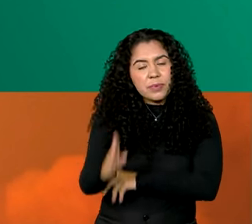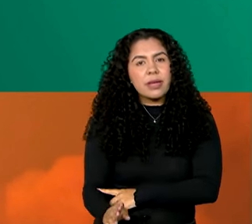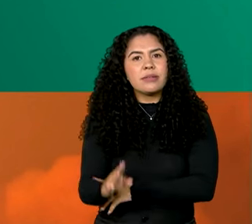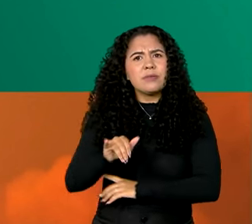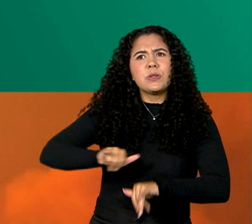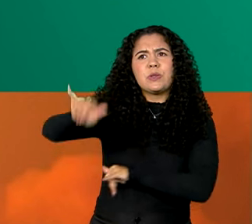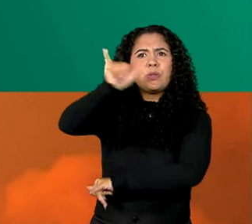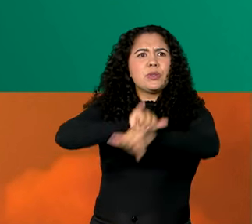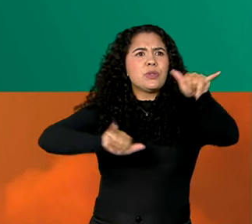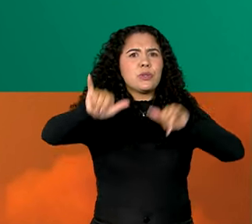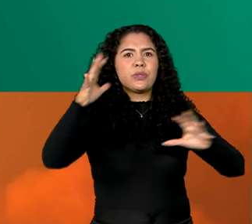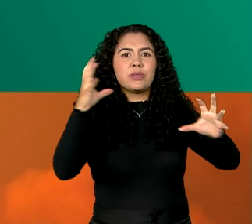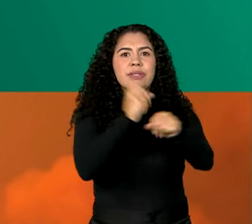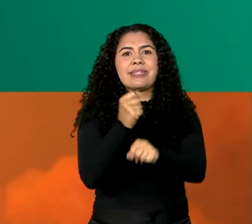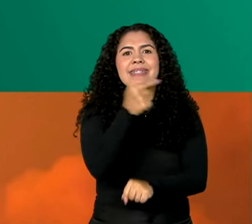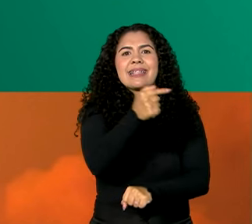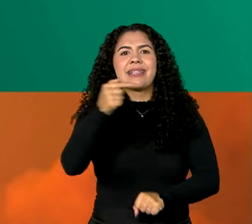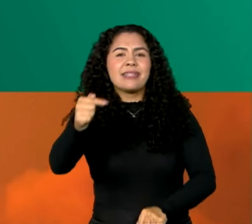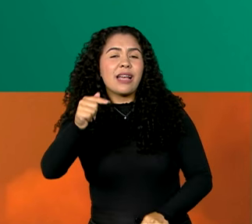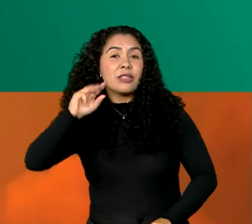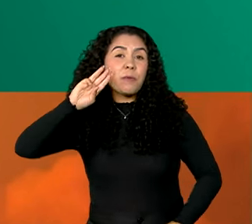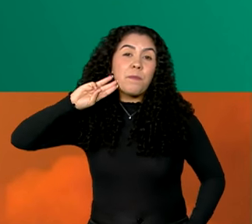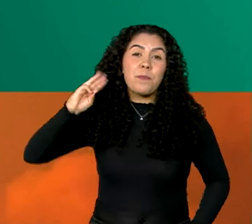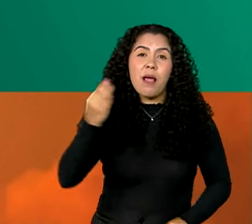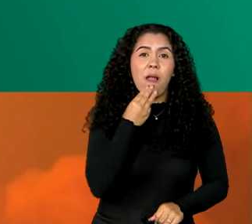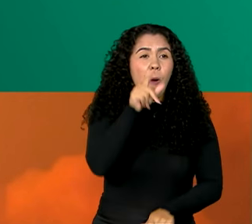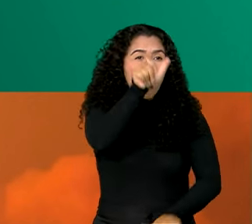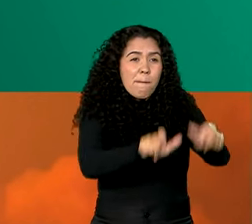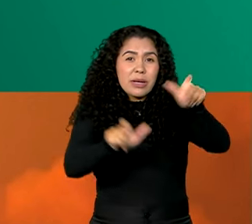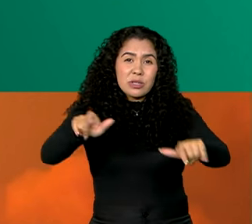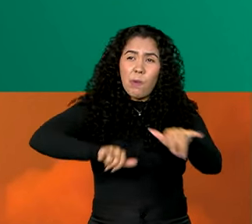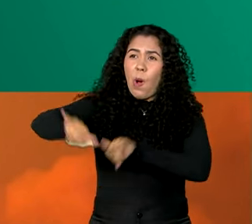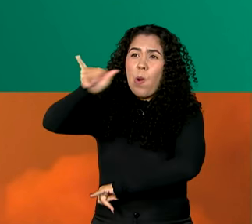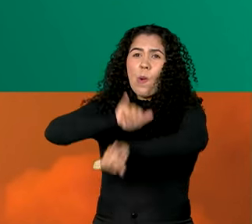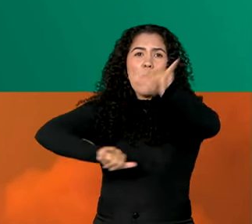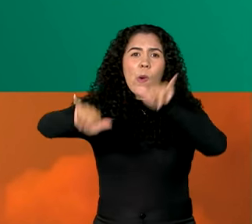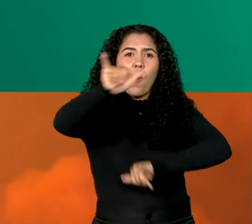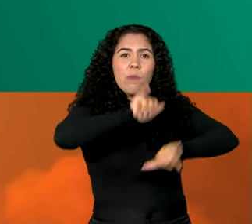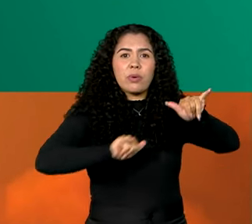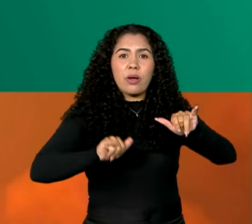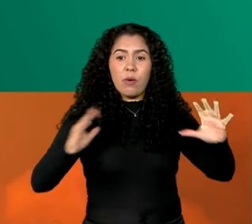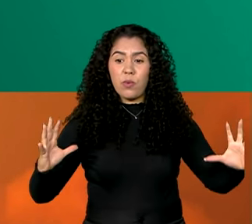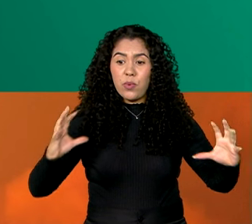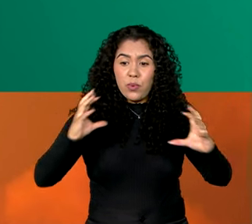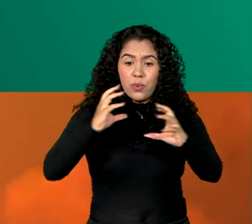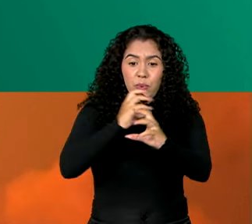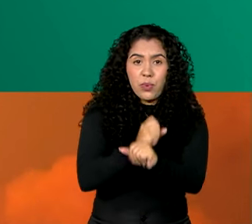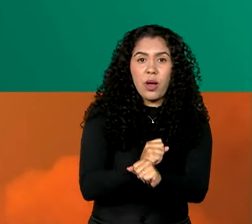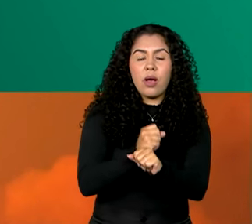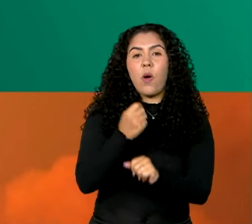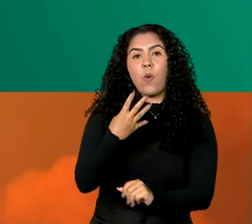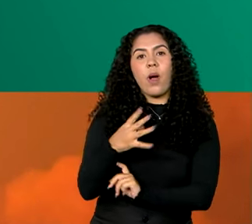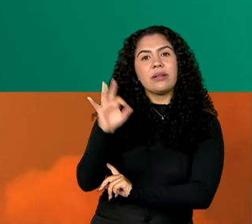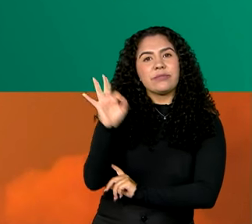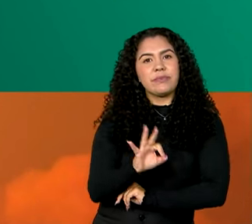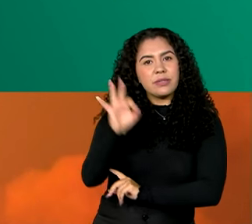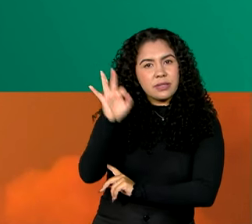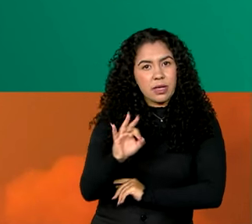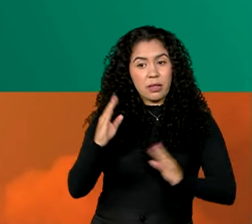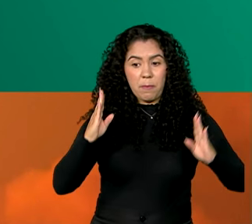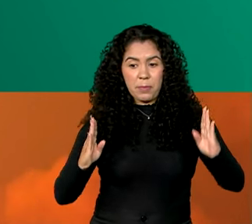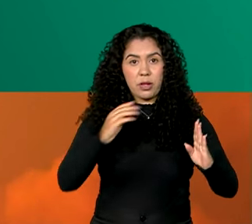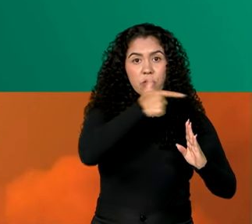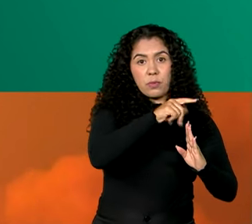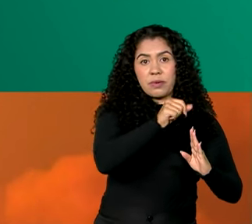77 milhões de pessoas, alta de quase 4% no acumulado do ano. Entre 2022 e